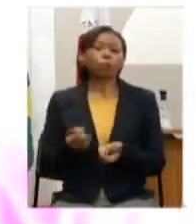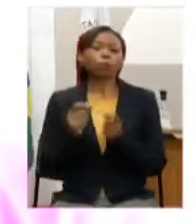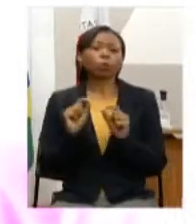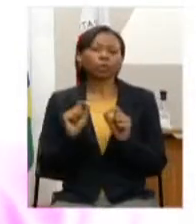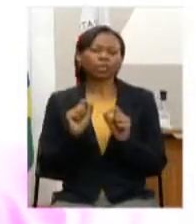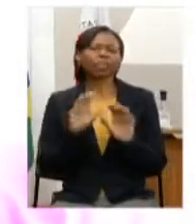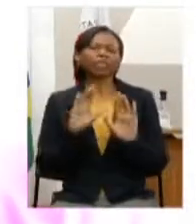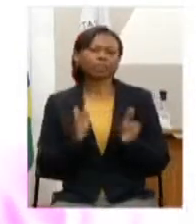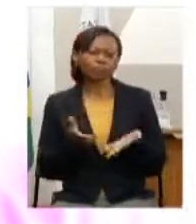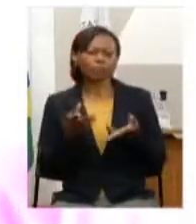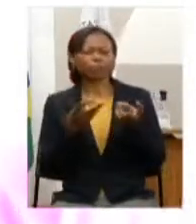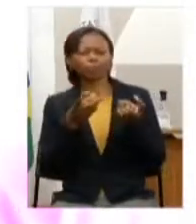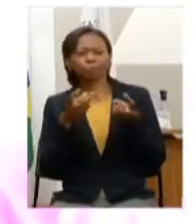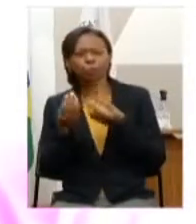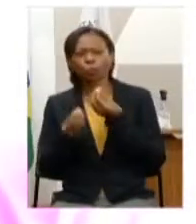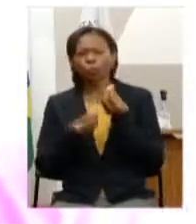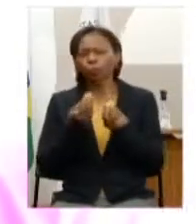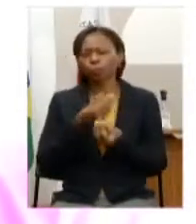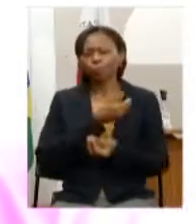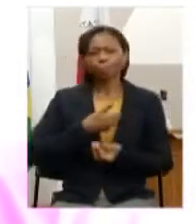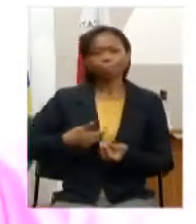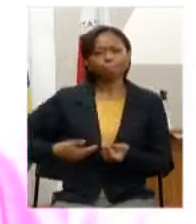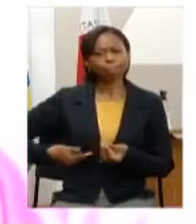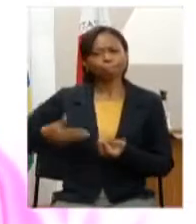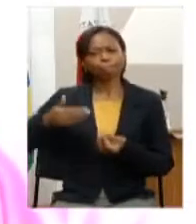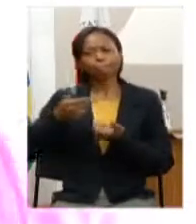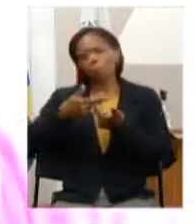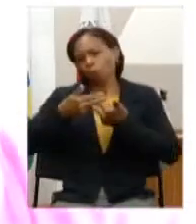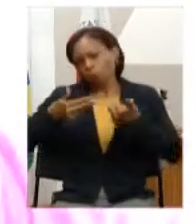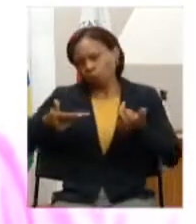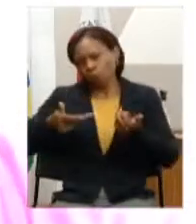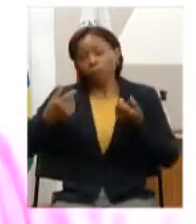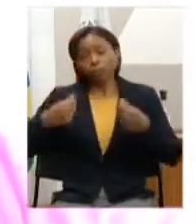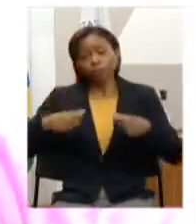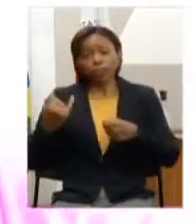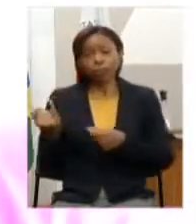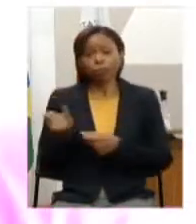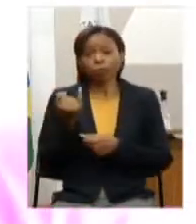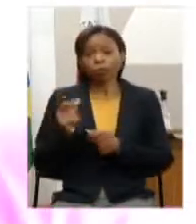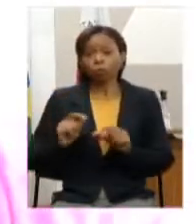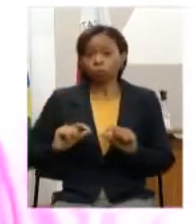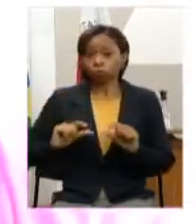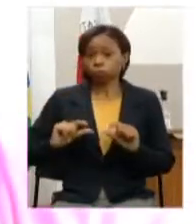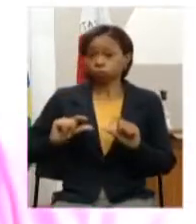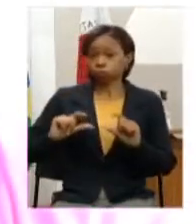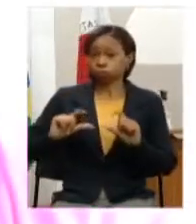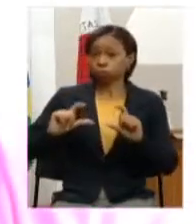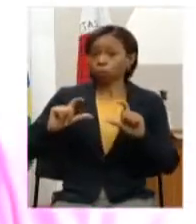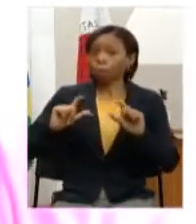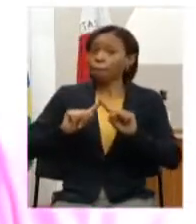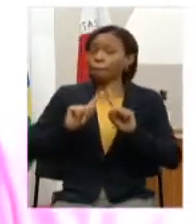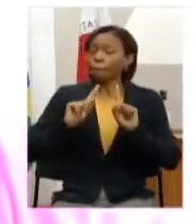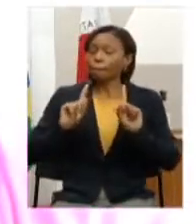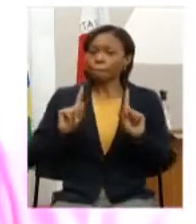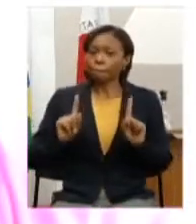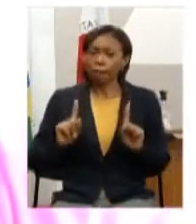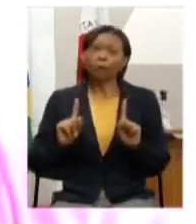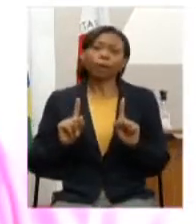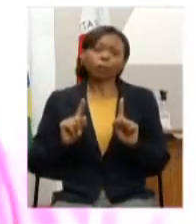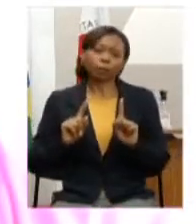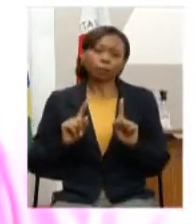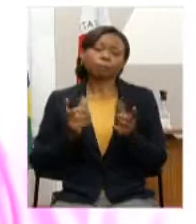realidade do Estado que é importante a progressão dos quantitativos mas convencionou que